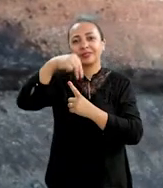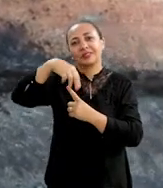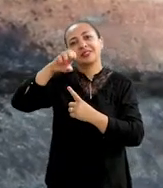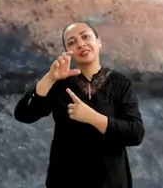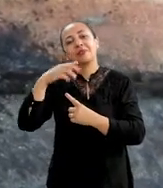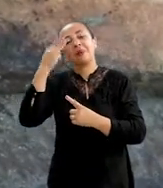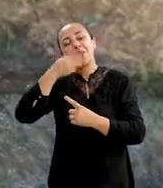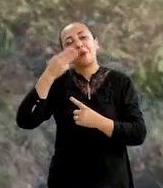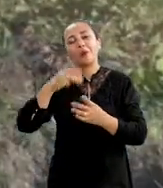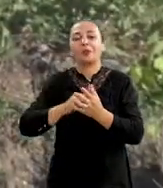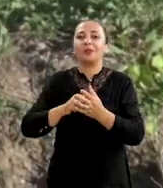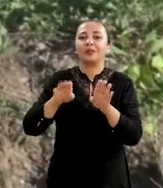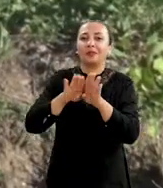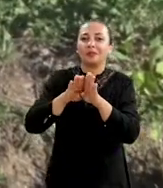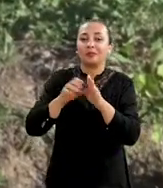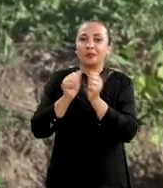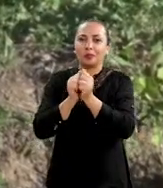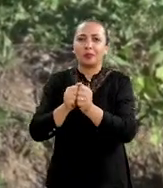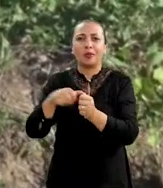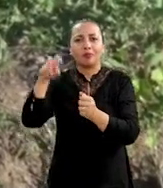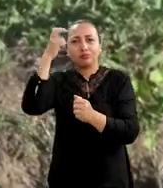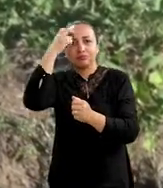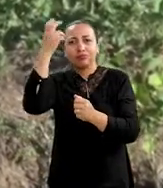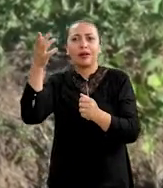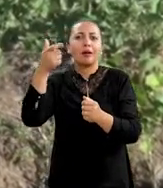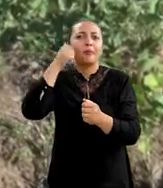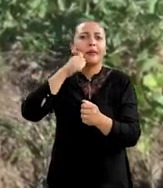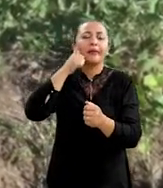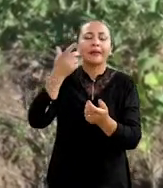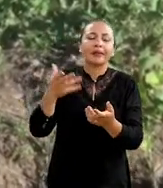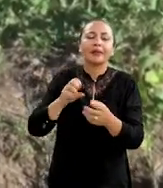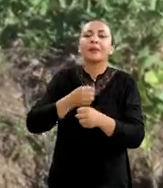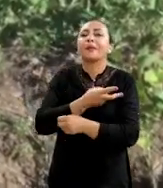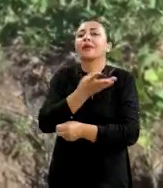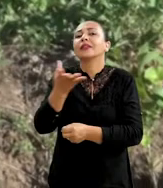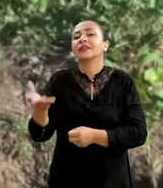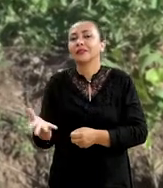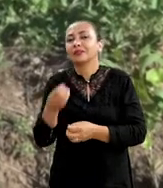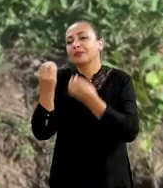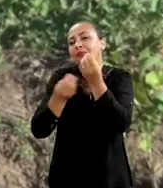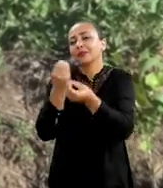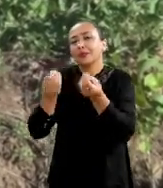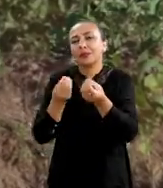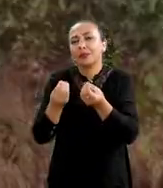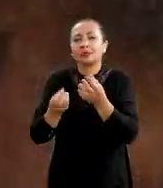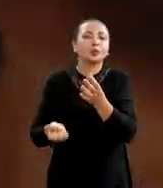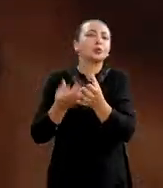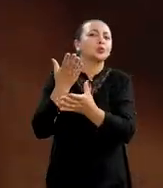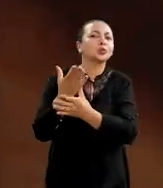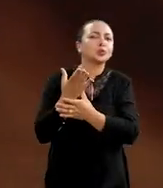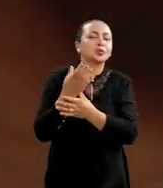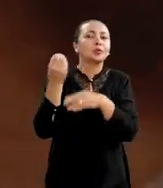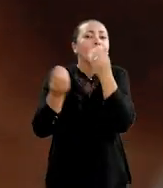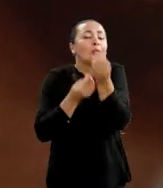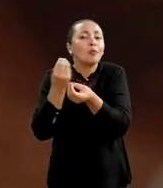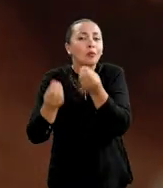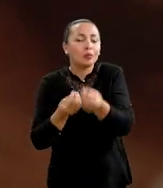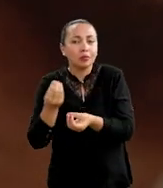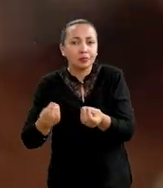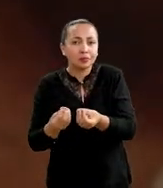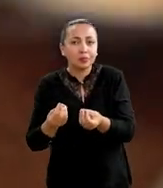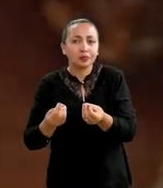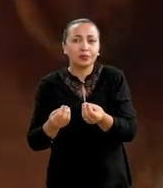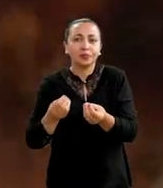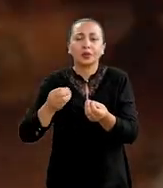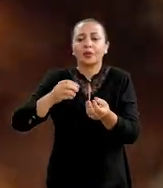Da meliponicultura com as comunidades, especificamente com mulheres. Mas quantitativamente, né? Como é que isso vem? Como é